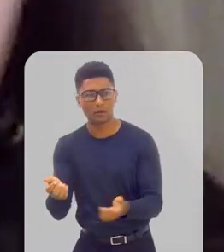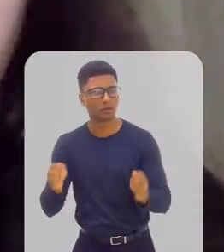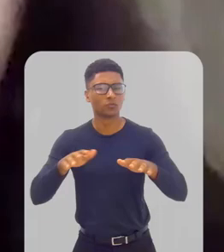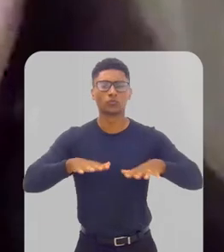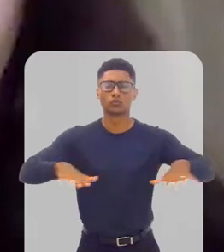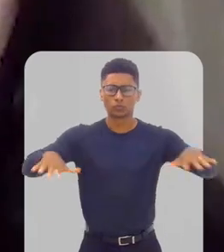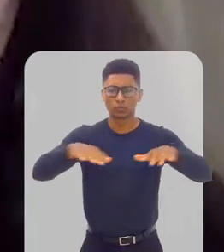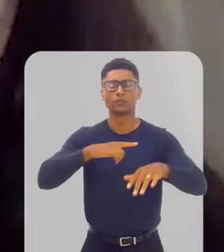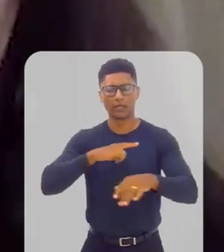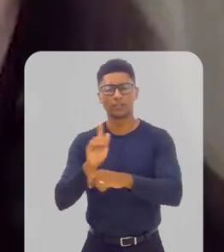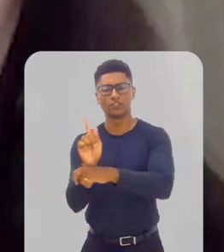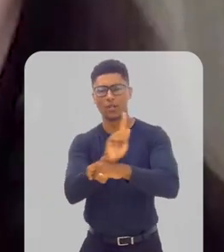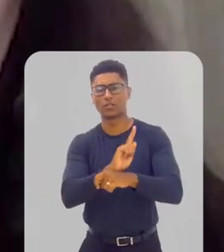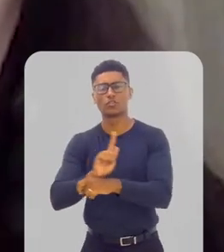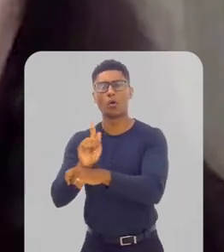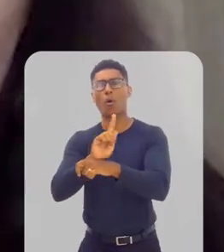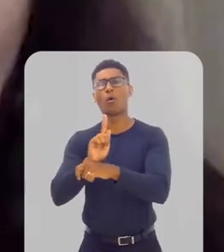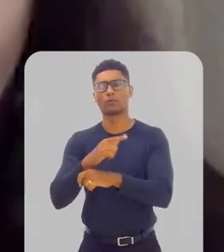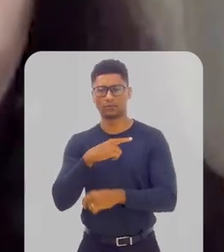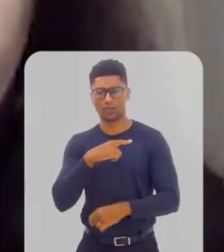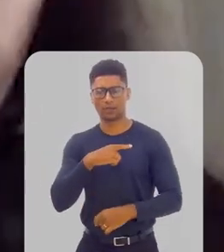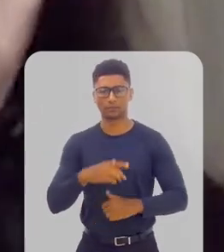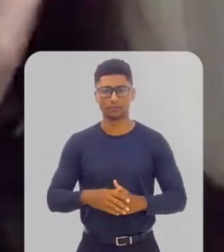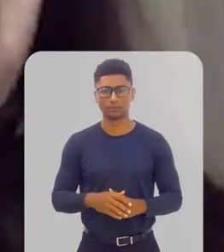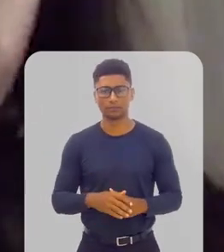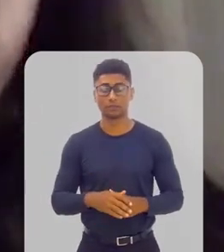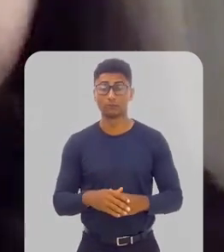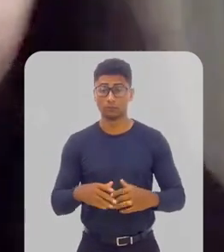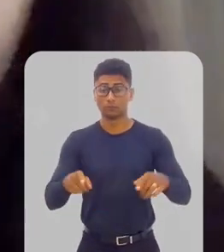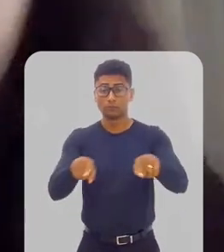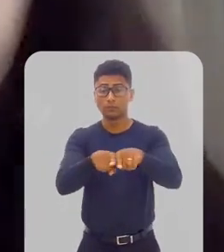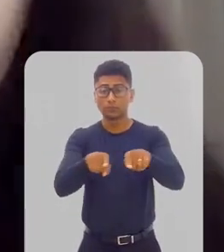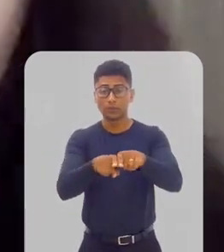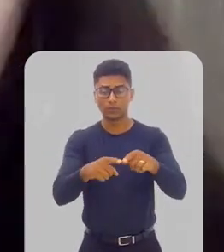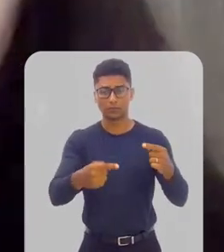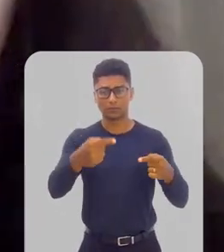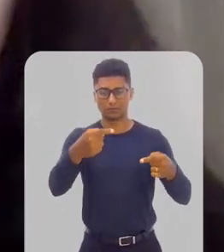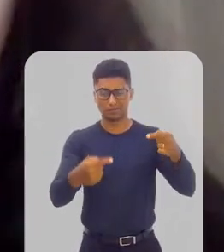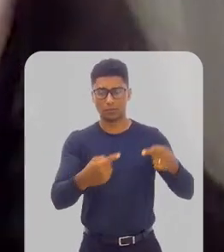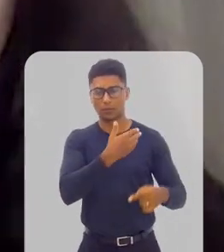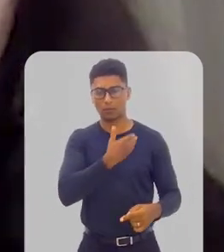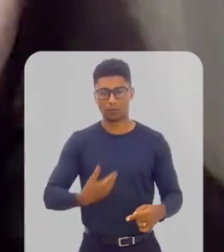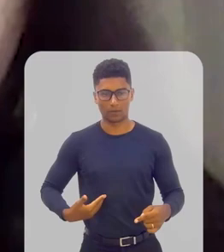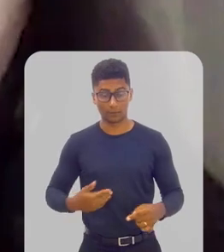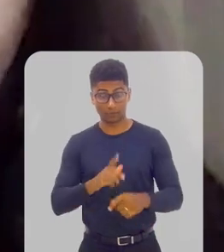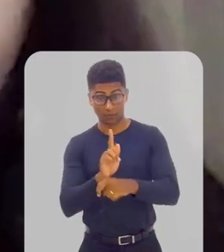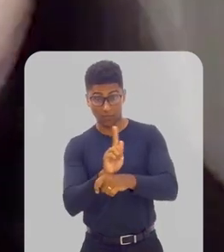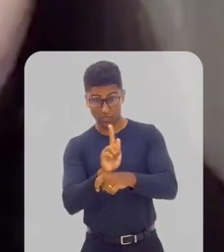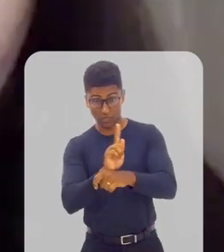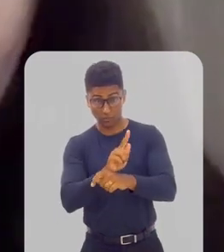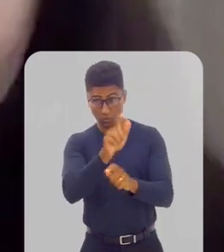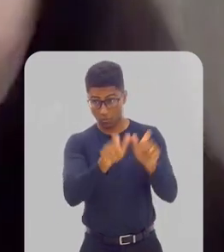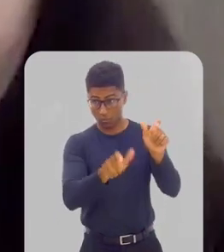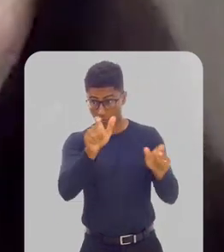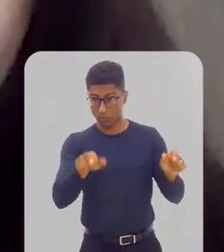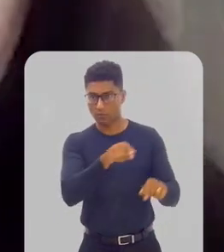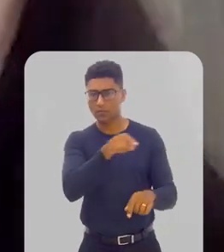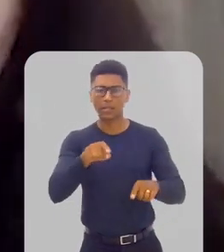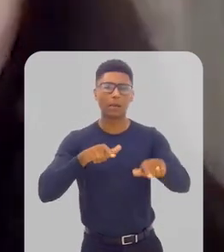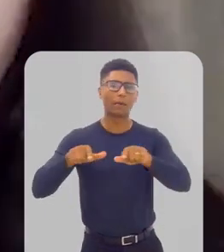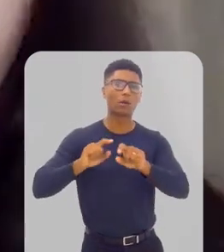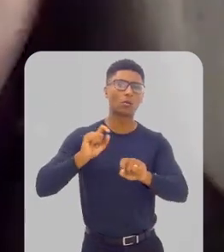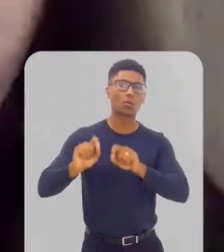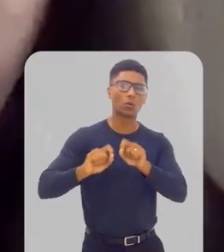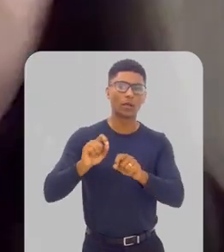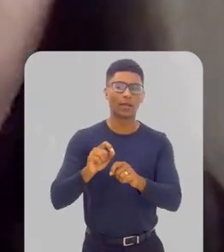áreas nós temos atuação do gestor público. Além dessas questões específicas da política pública, os gestores públicos atuam também em funções